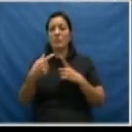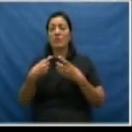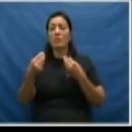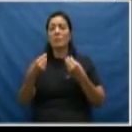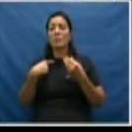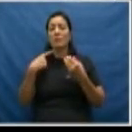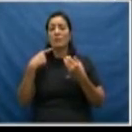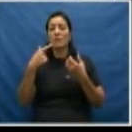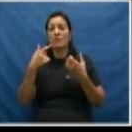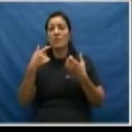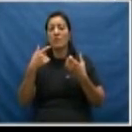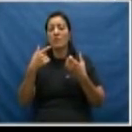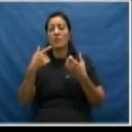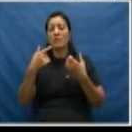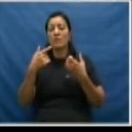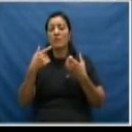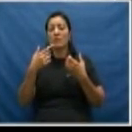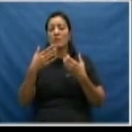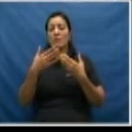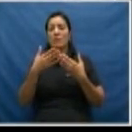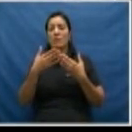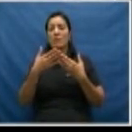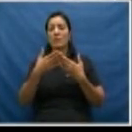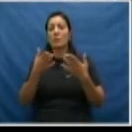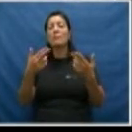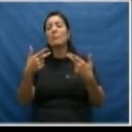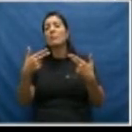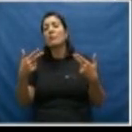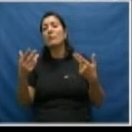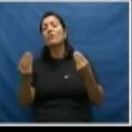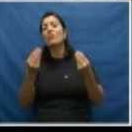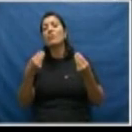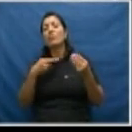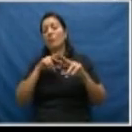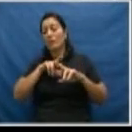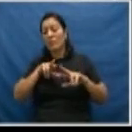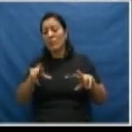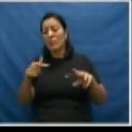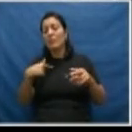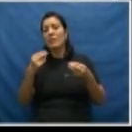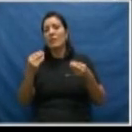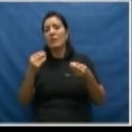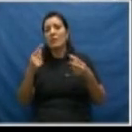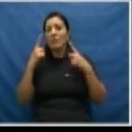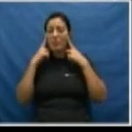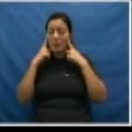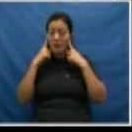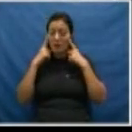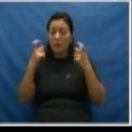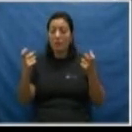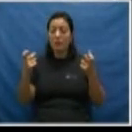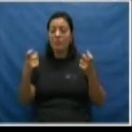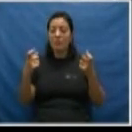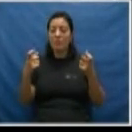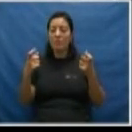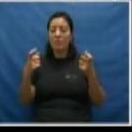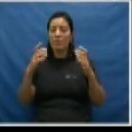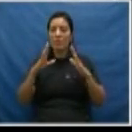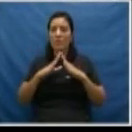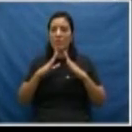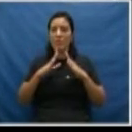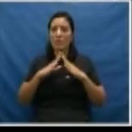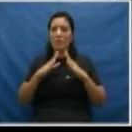como identificar quais são os protocolos de procedimento para os casos de violência doméstica